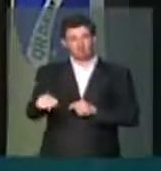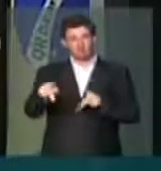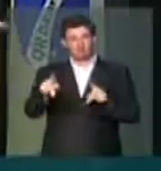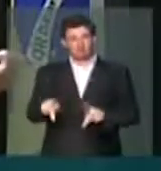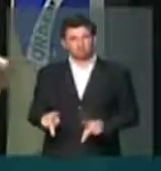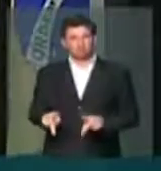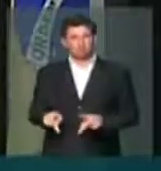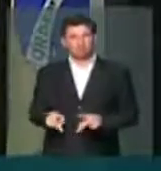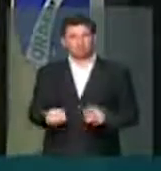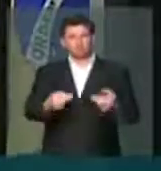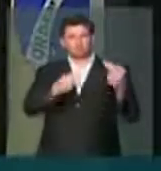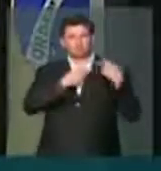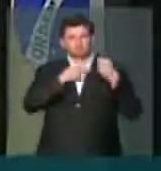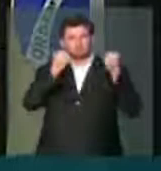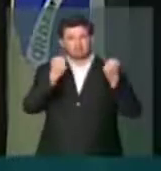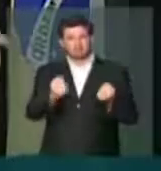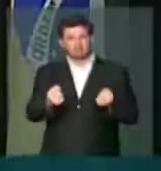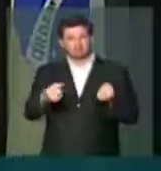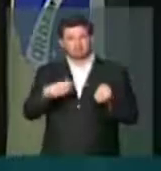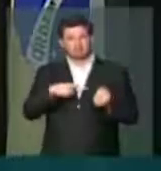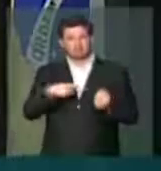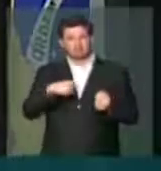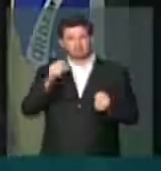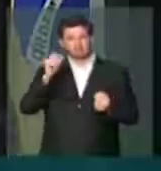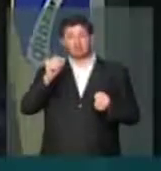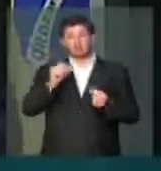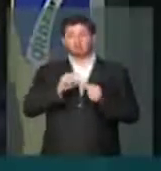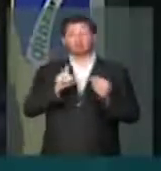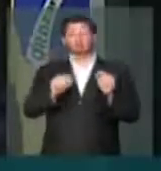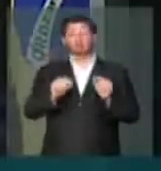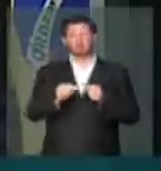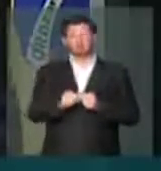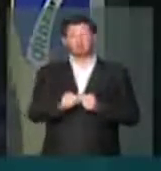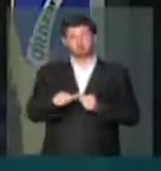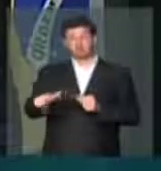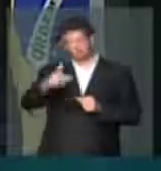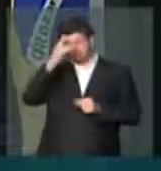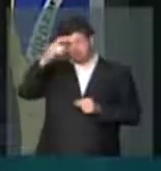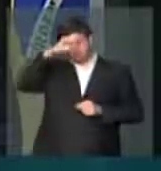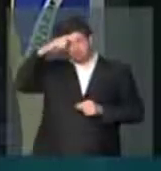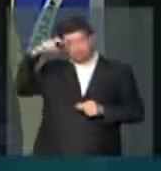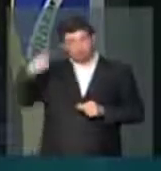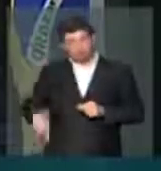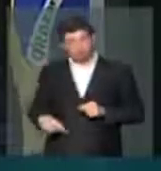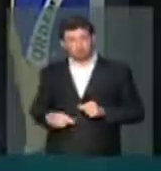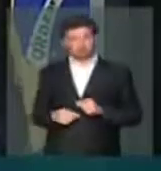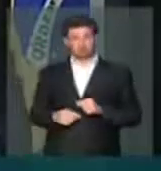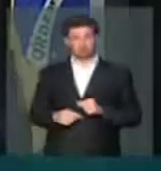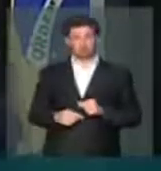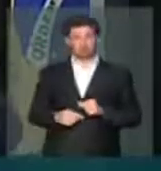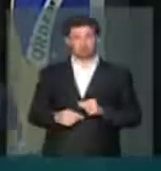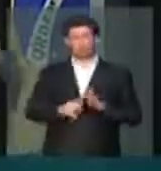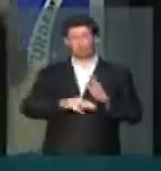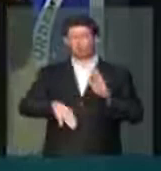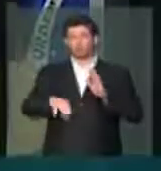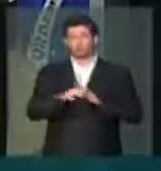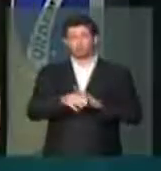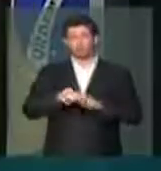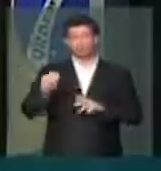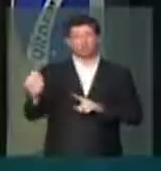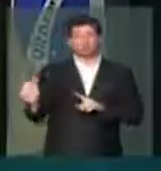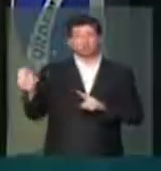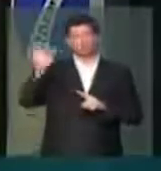carregando sobre, levando aos ombros do trabalhador brasileiro o peso desse condomínio